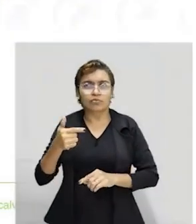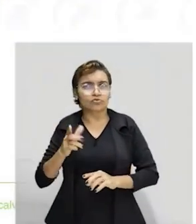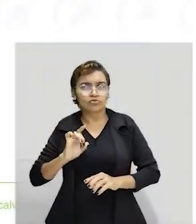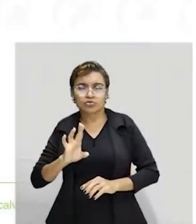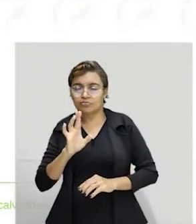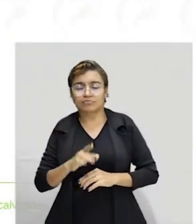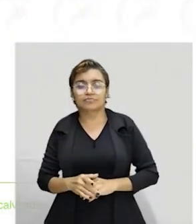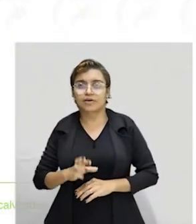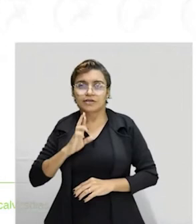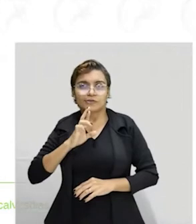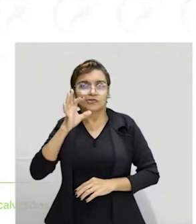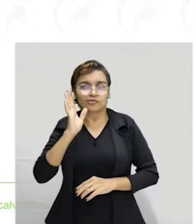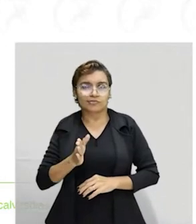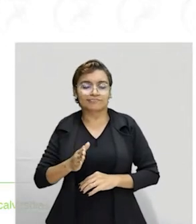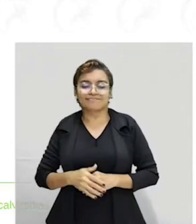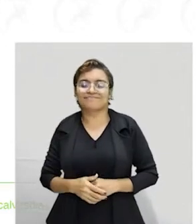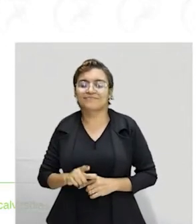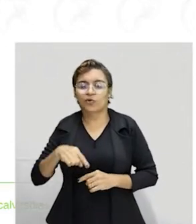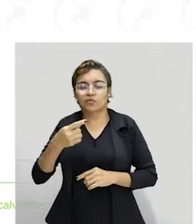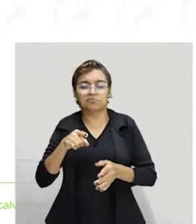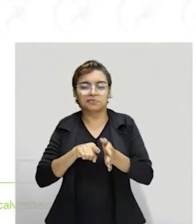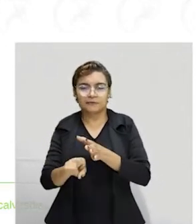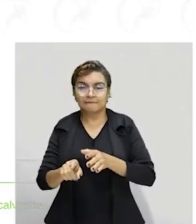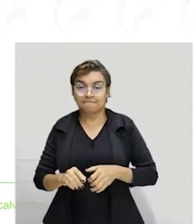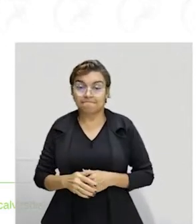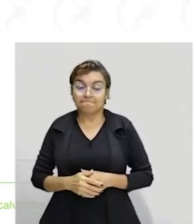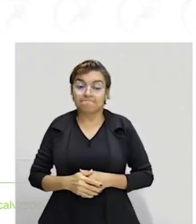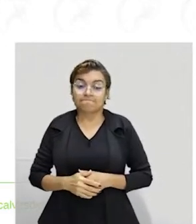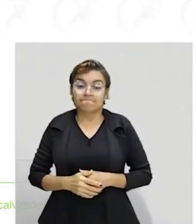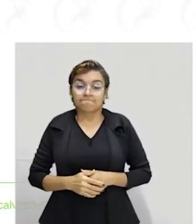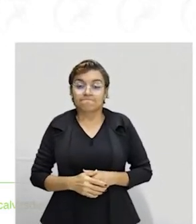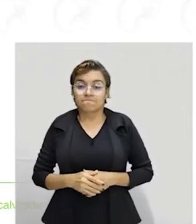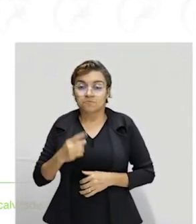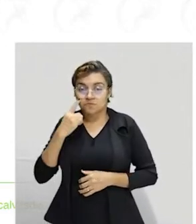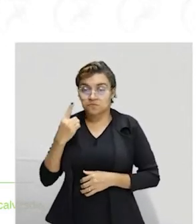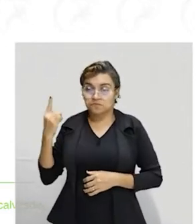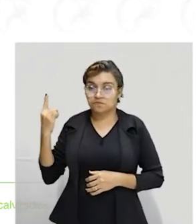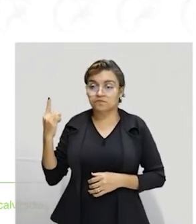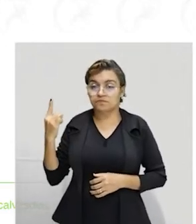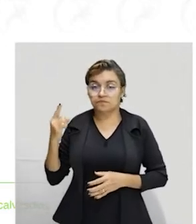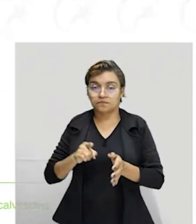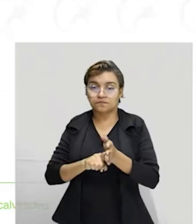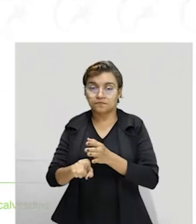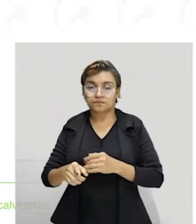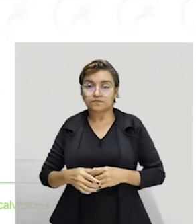Pronto, chegou no gabarito, tudo certo. Próxima, vamos lá. Quarta questão, olha o enunciado, diz o seguinte, um